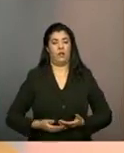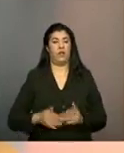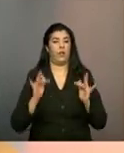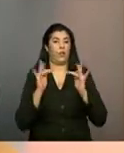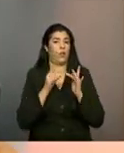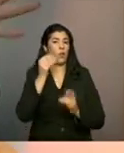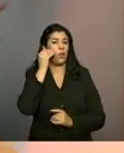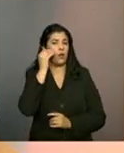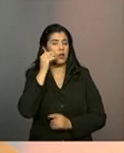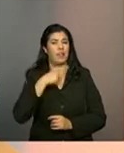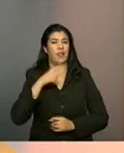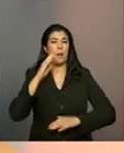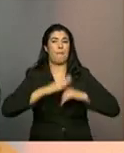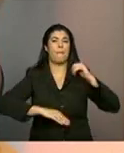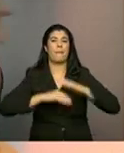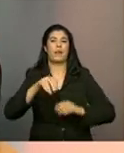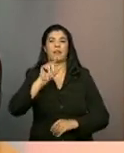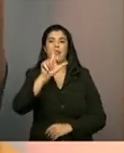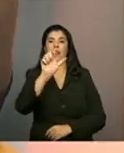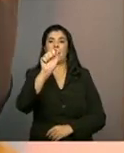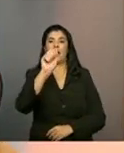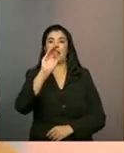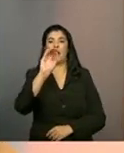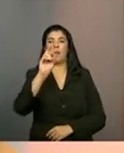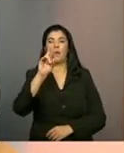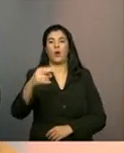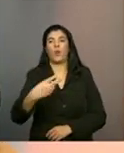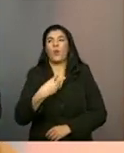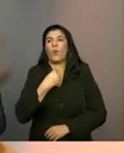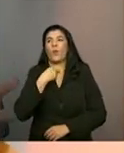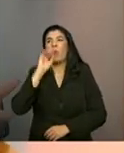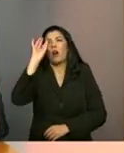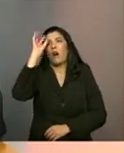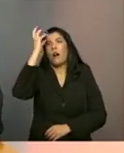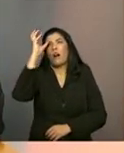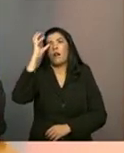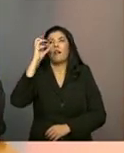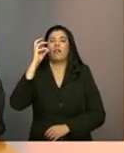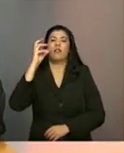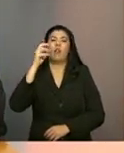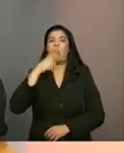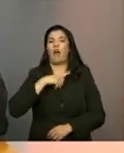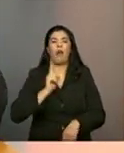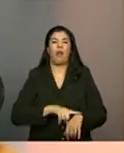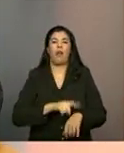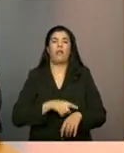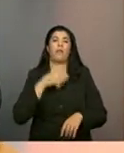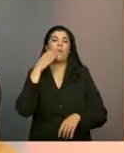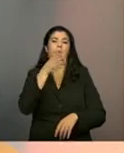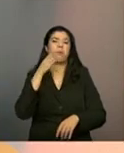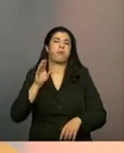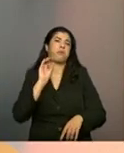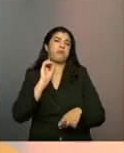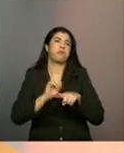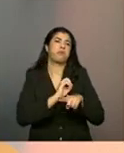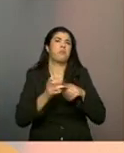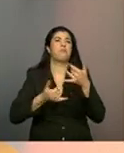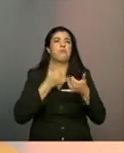atividade laboral, não é para poder estar ocupando o tempo, e o espaço das pessoas, ela tem um objetivo